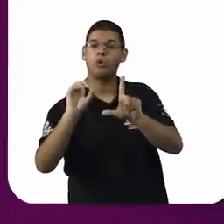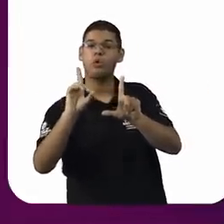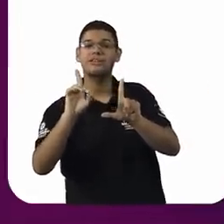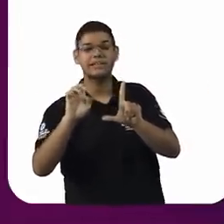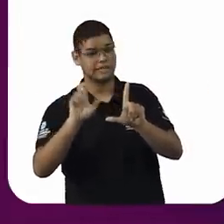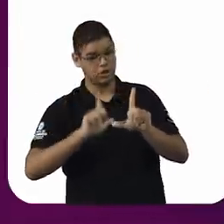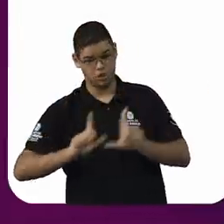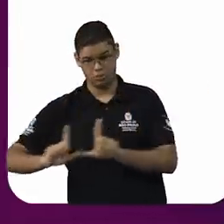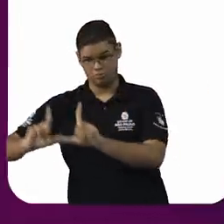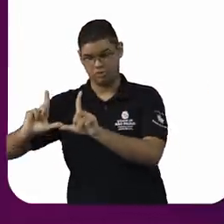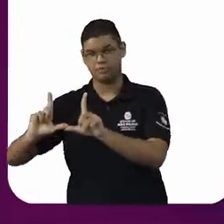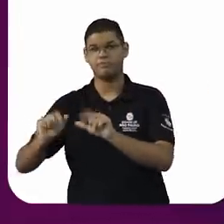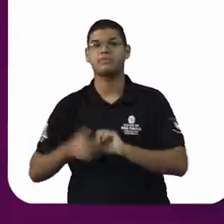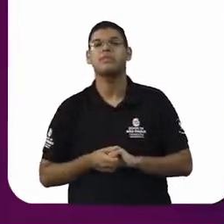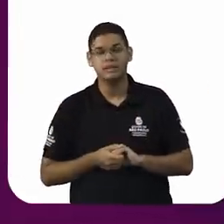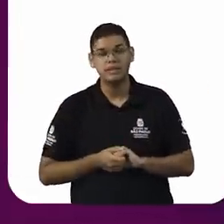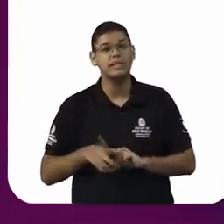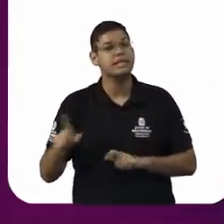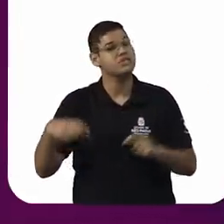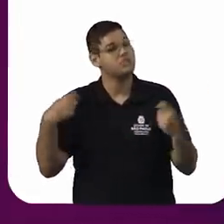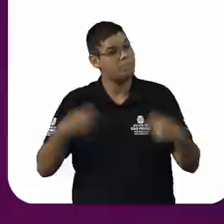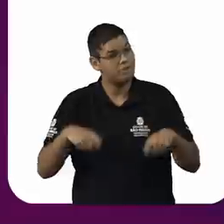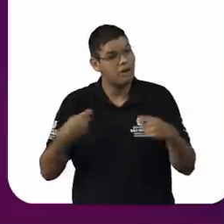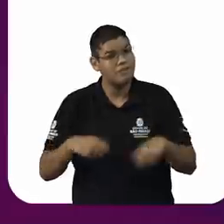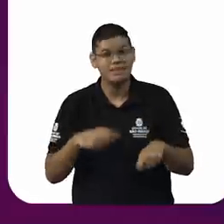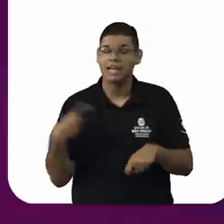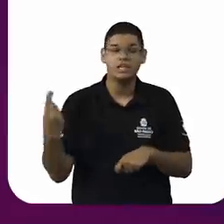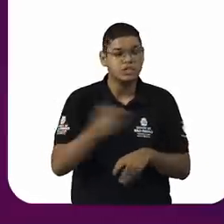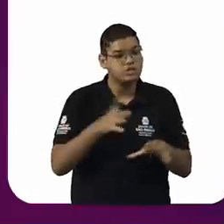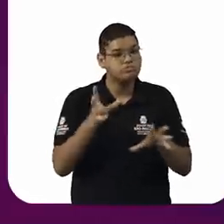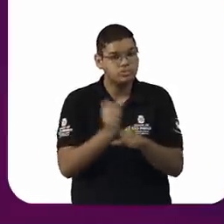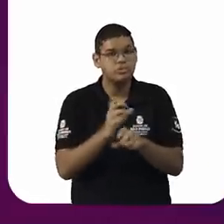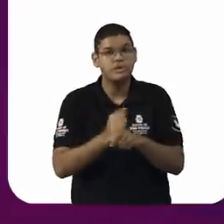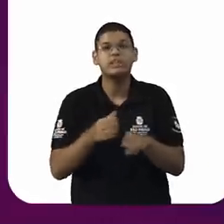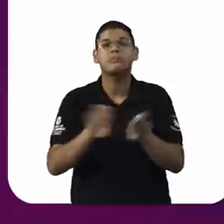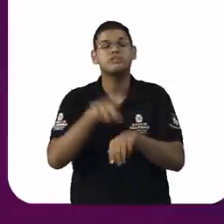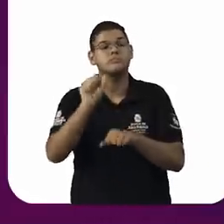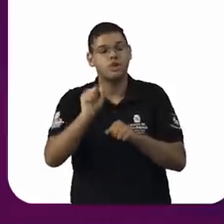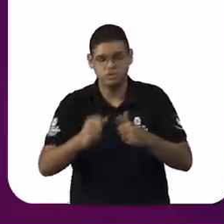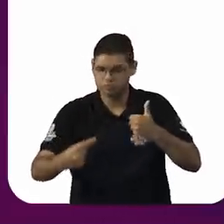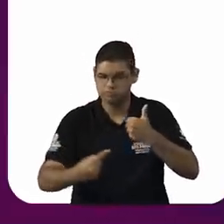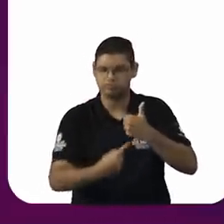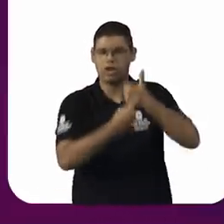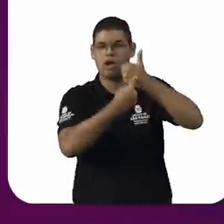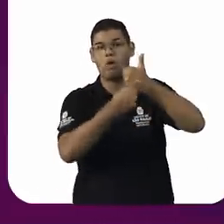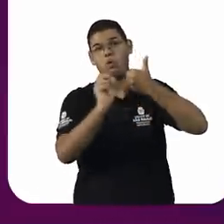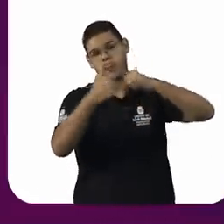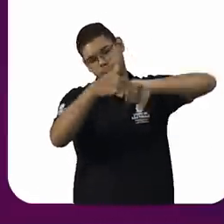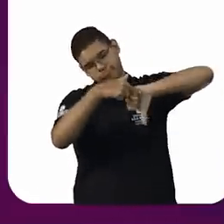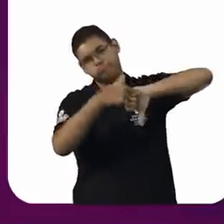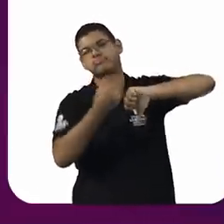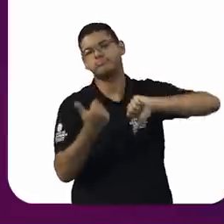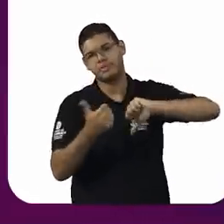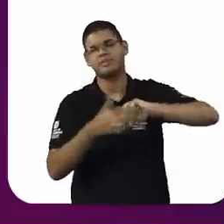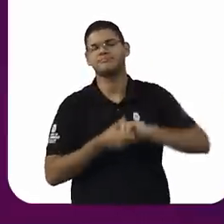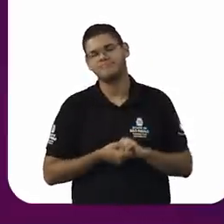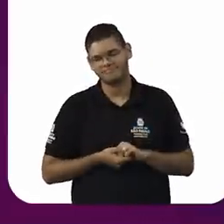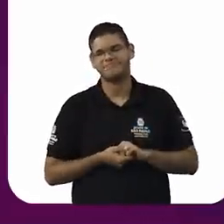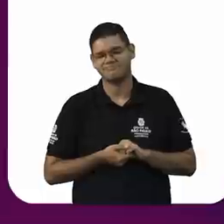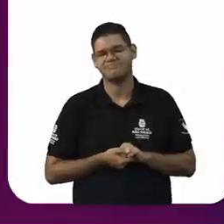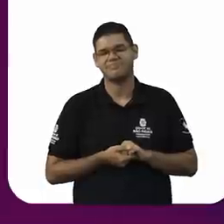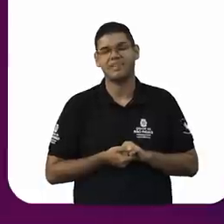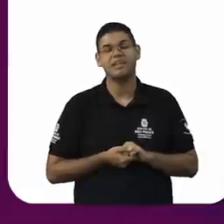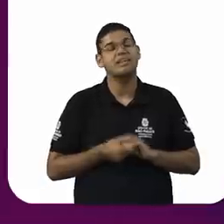adequadamente o adicional de qualificação. Dito isso, doutoras, eu vou pedir para as duas, primeiro a doutora